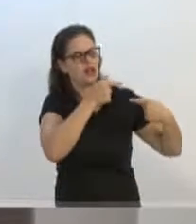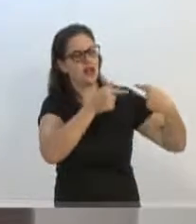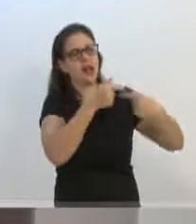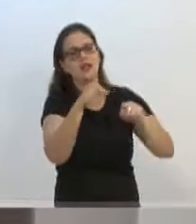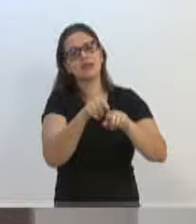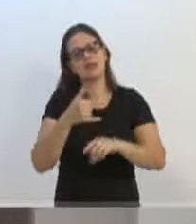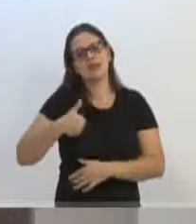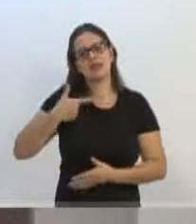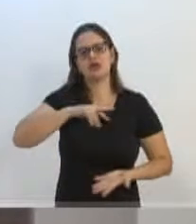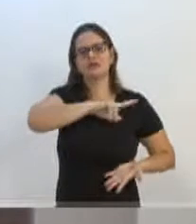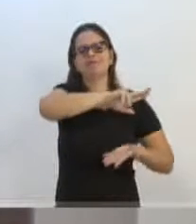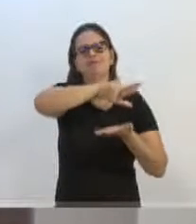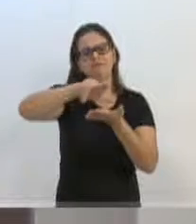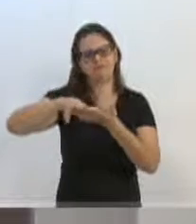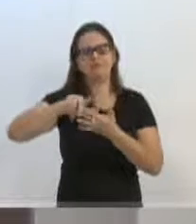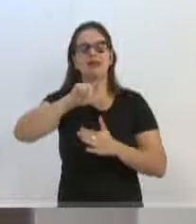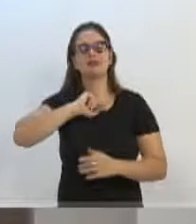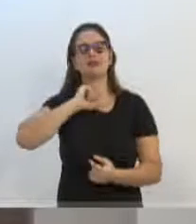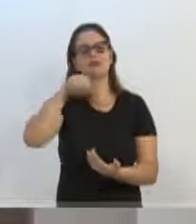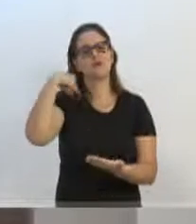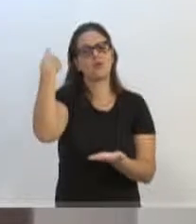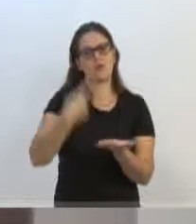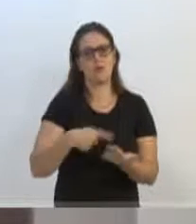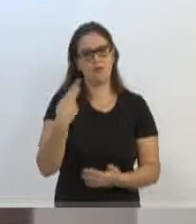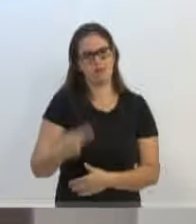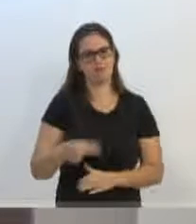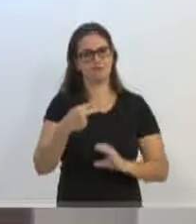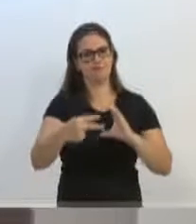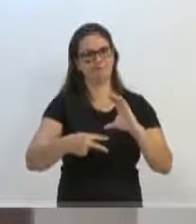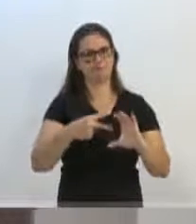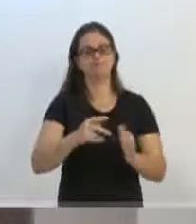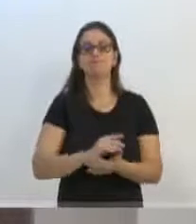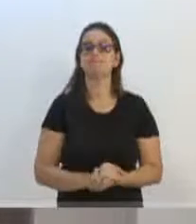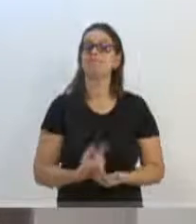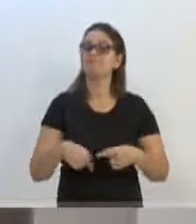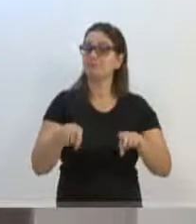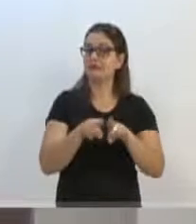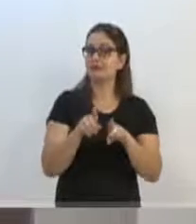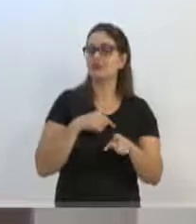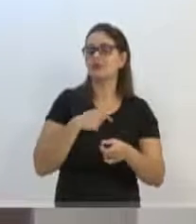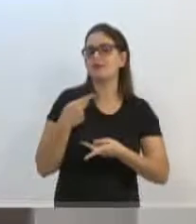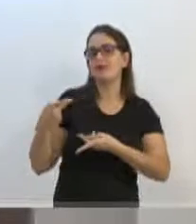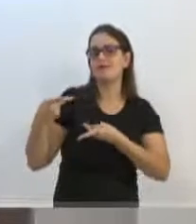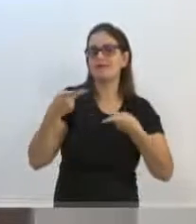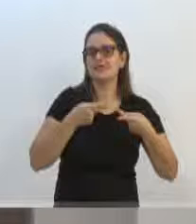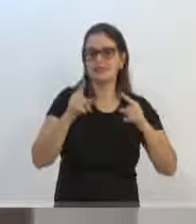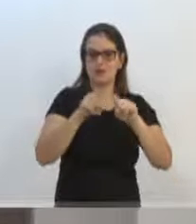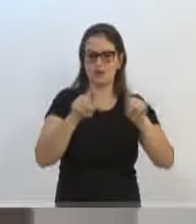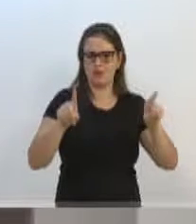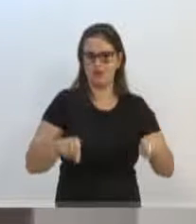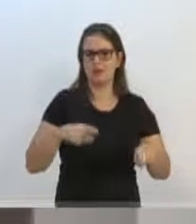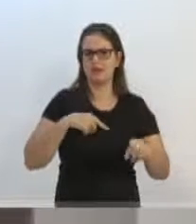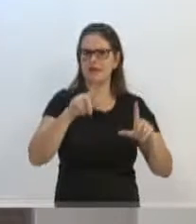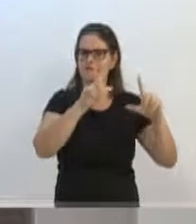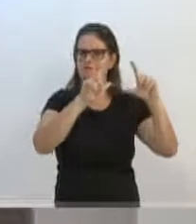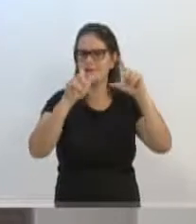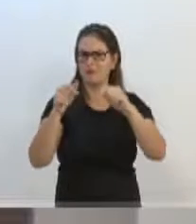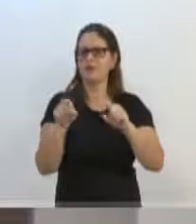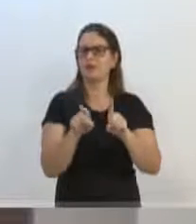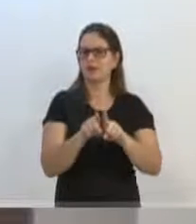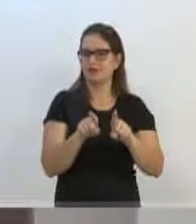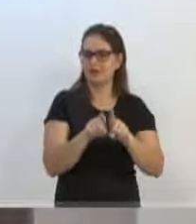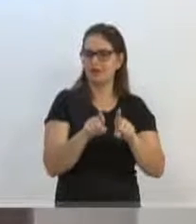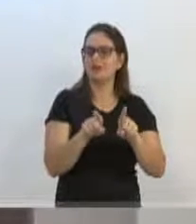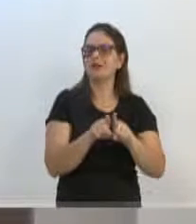as idades, e esse é o nosso compromisso nessa casa. Estive recebendo também algumas visitas no gabinete, temos algumas fotos também. Estive